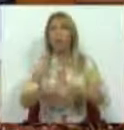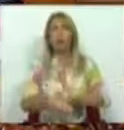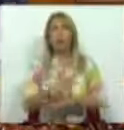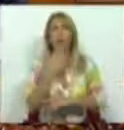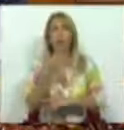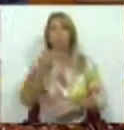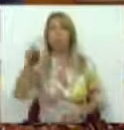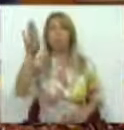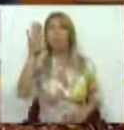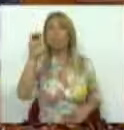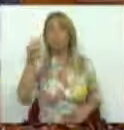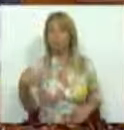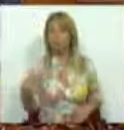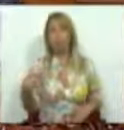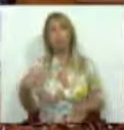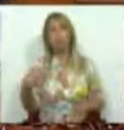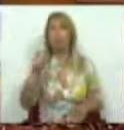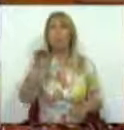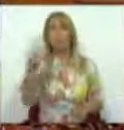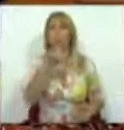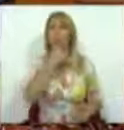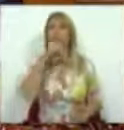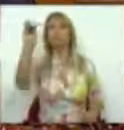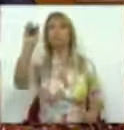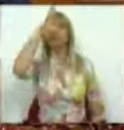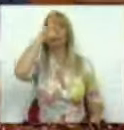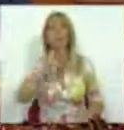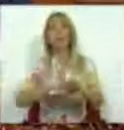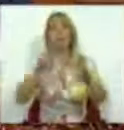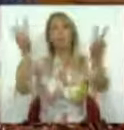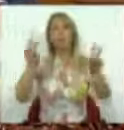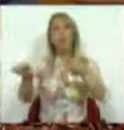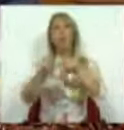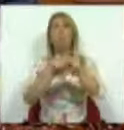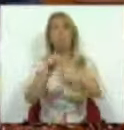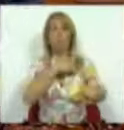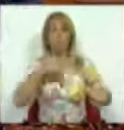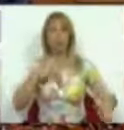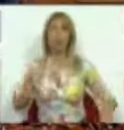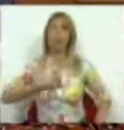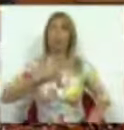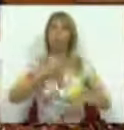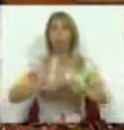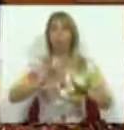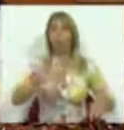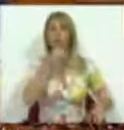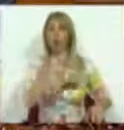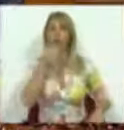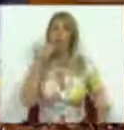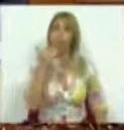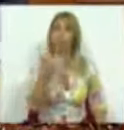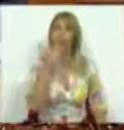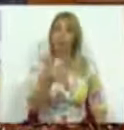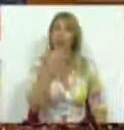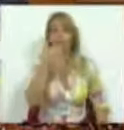Comunista. O Partido Comunista entendeu interpelar o Governo sobre política de saúde, preocupado com os sacrifícios que estão a ser pedidos